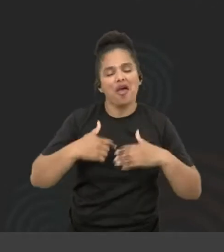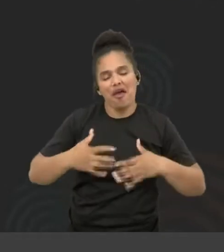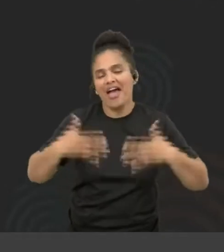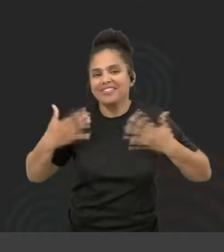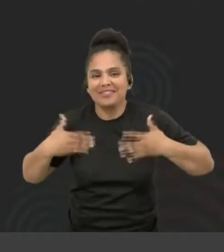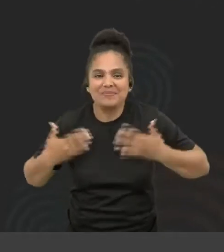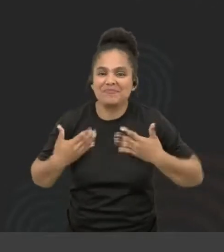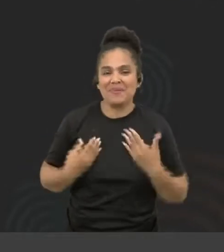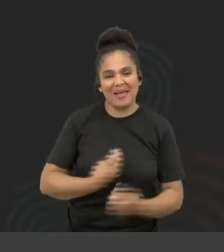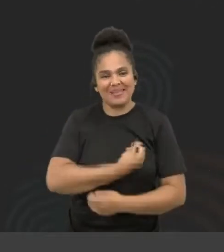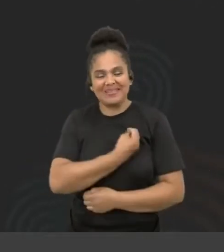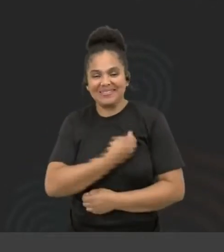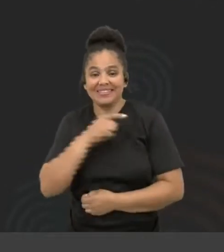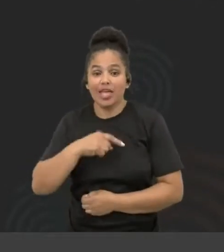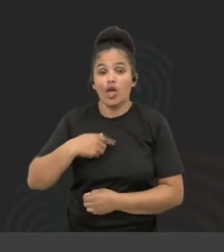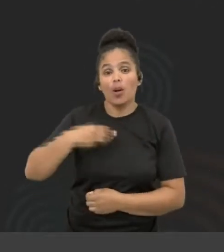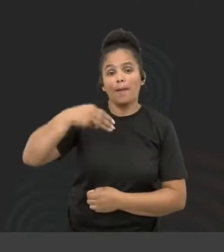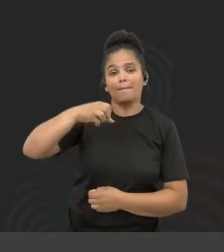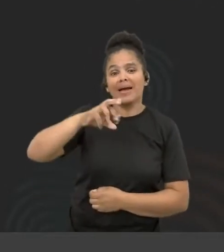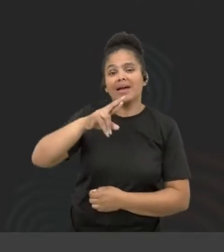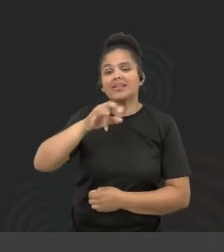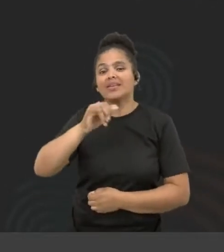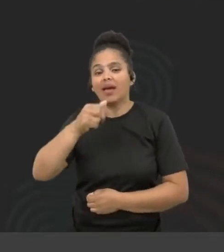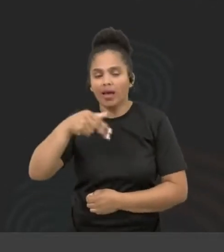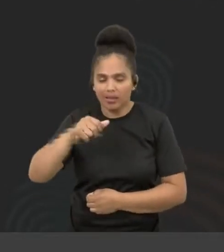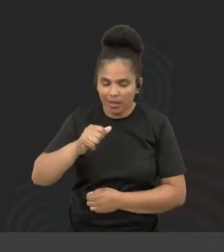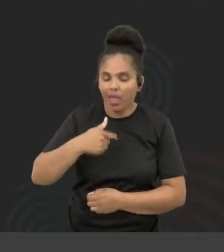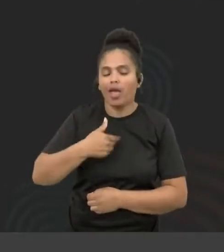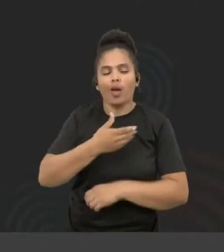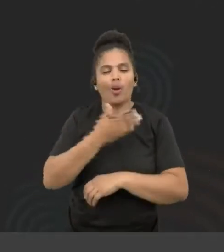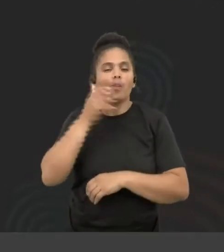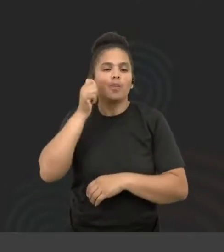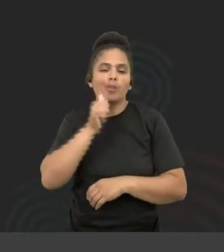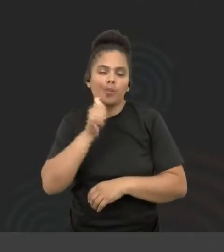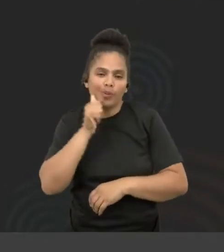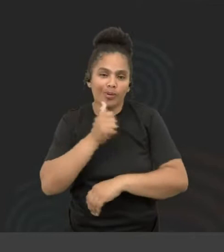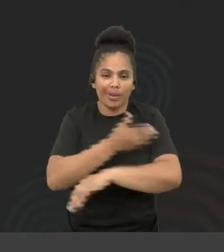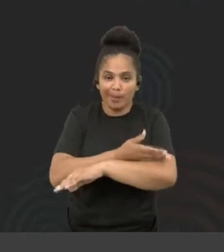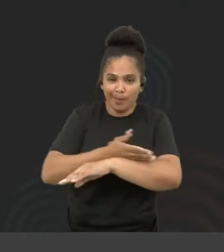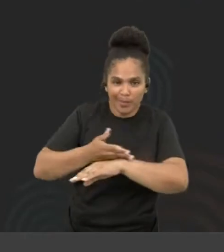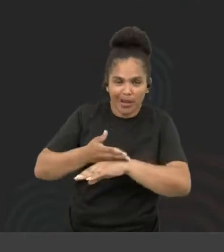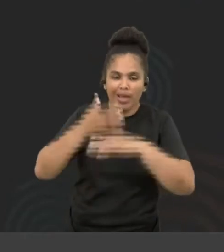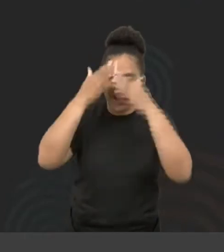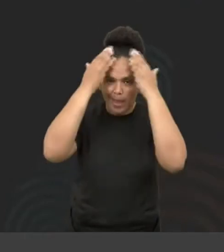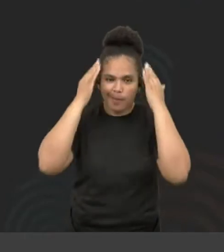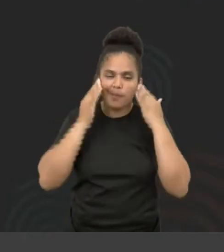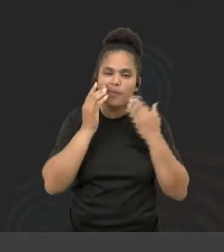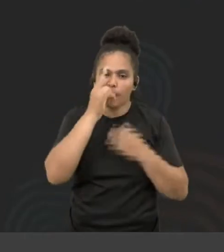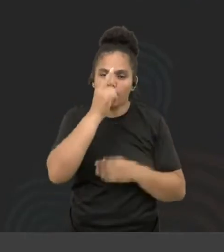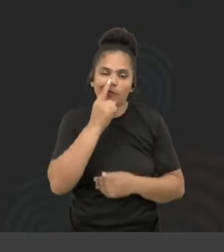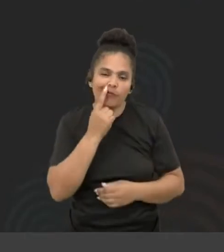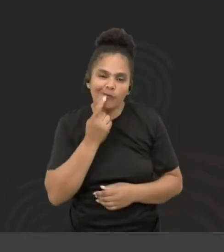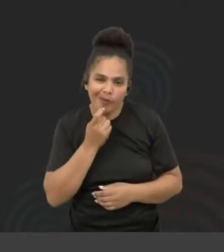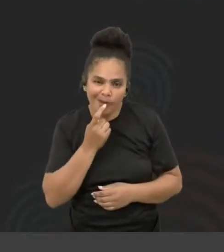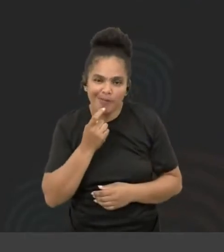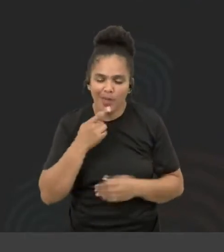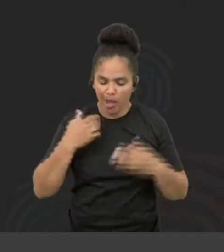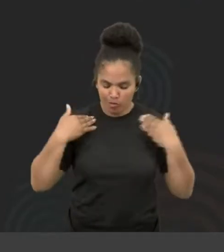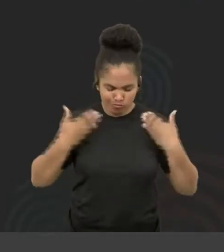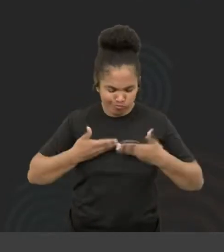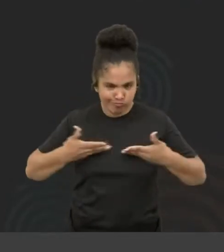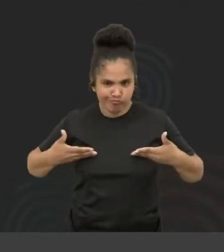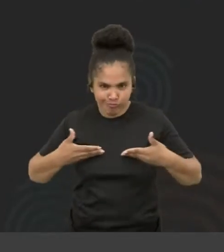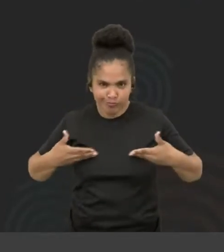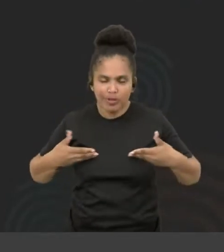aqui. Eu sou a Mariana Pesarini, eu sou uma mulher branca, dos cabelos ruivos, compridos na altura do peito, tô usando